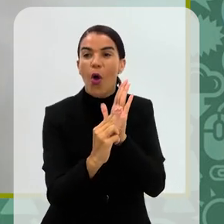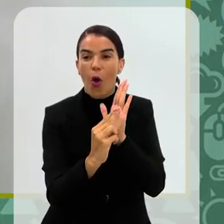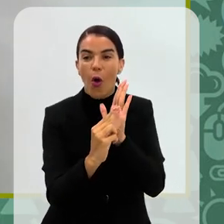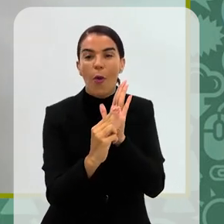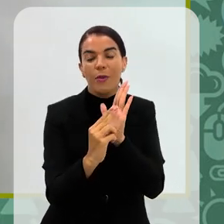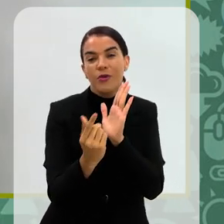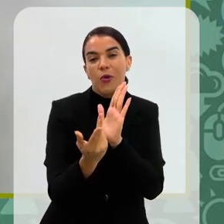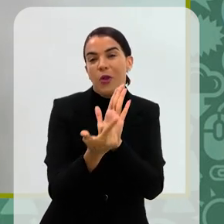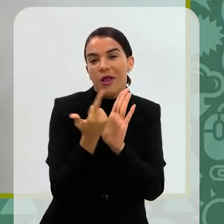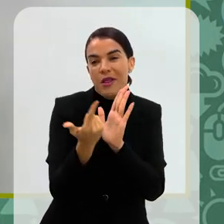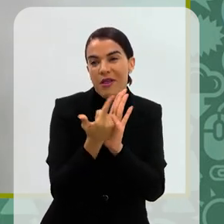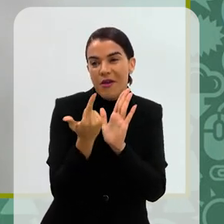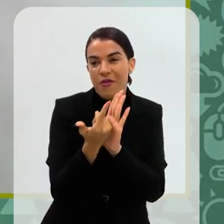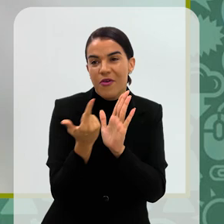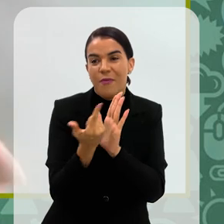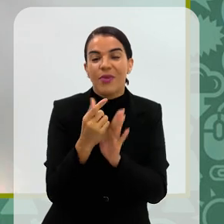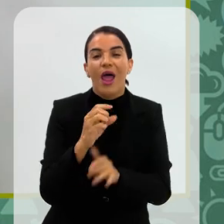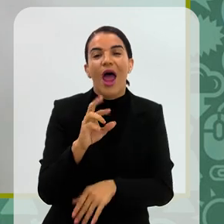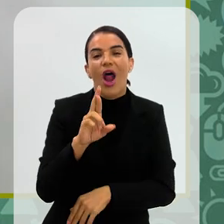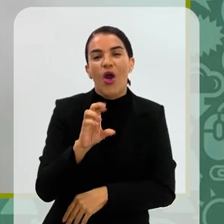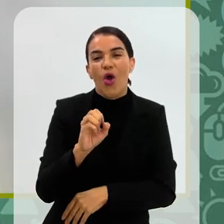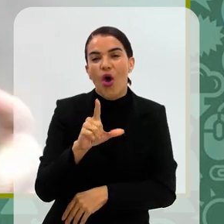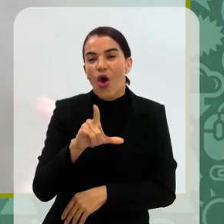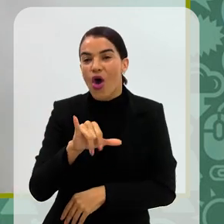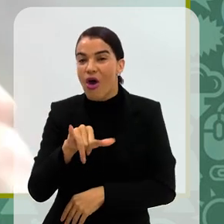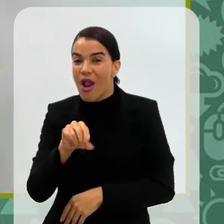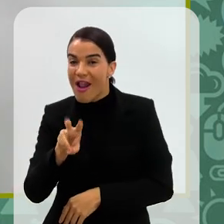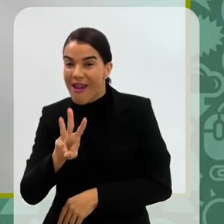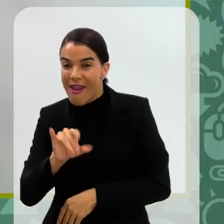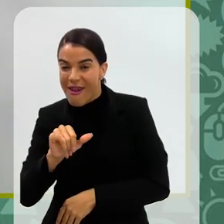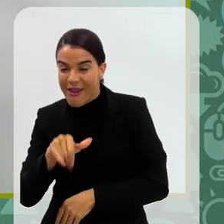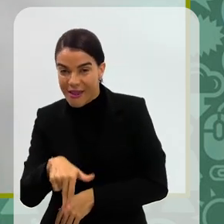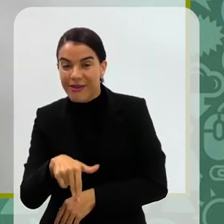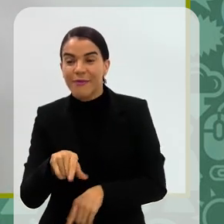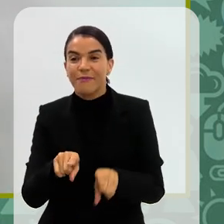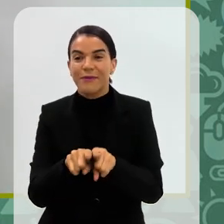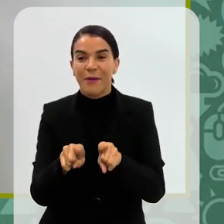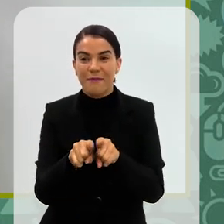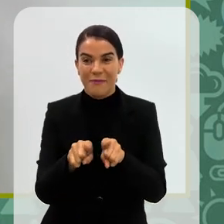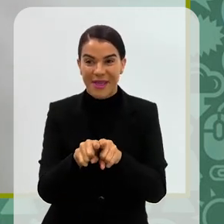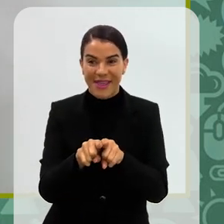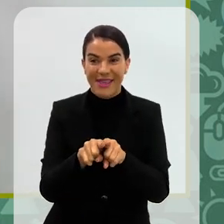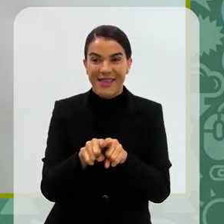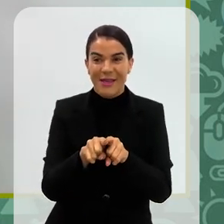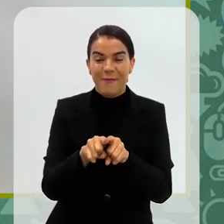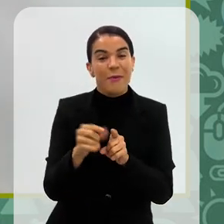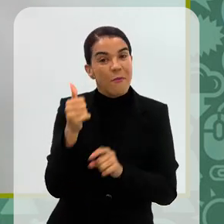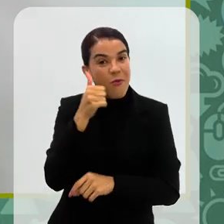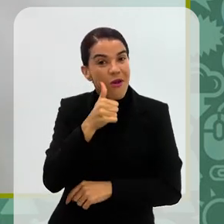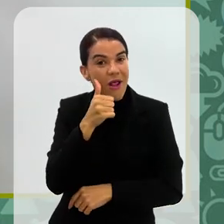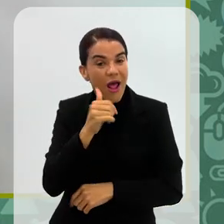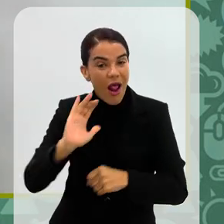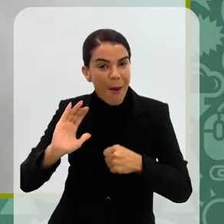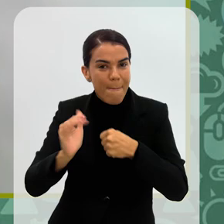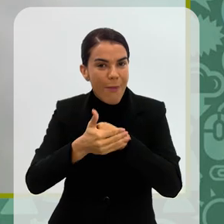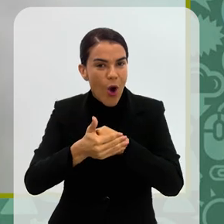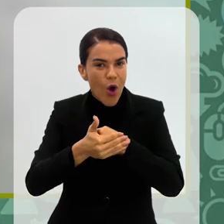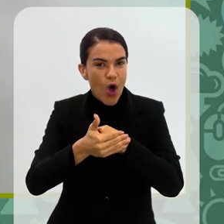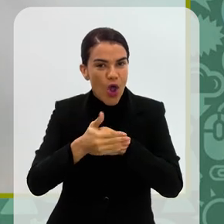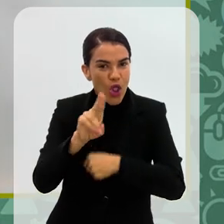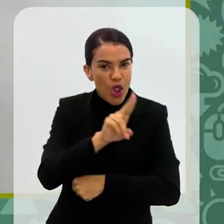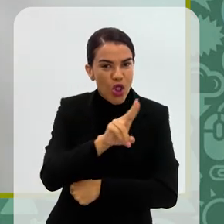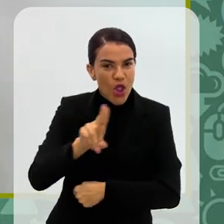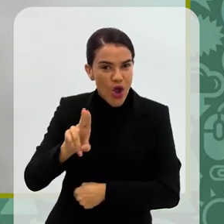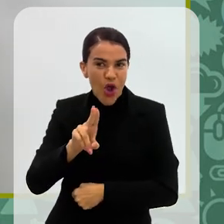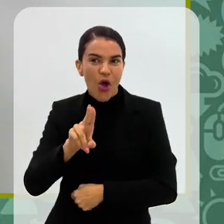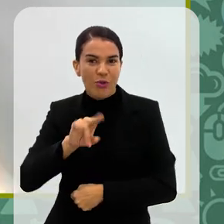delas resumidos, né? Como, por exemplo, a J.K. Rowling e a R.F. Kuang, que são duas outras mulheres, mas elas ocultaram os nomes.